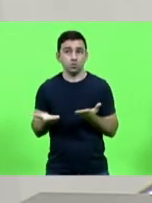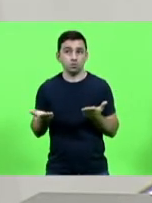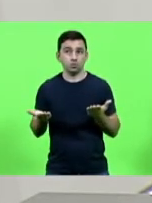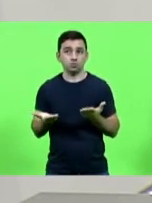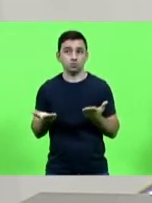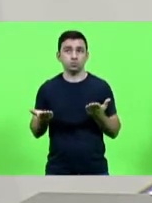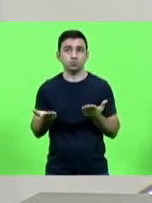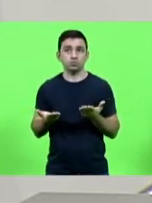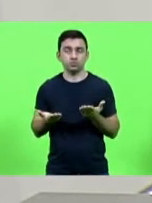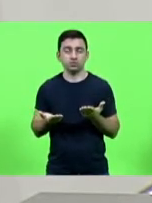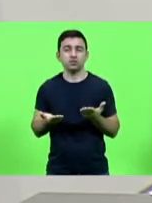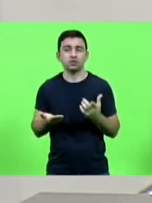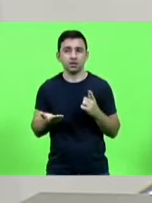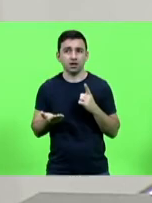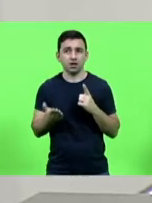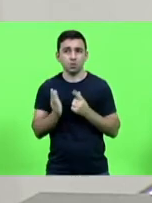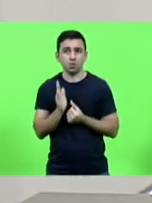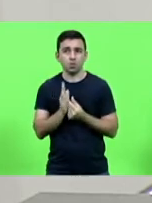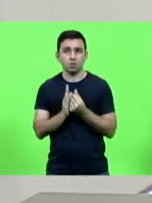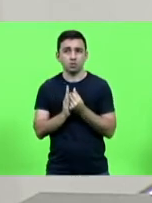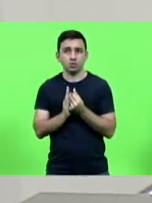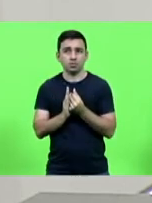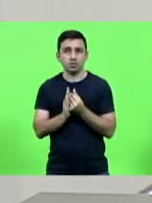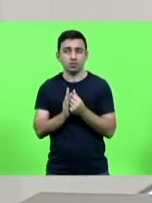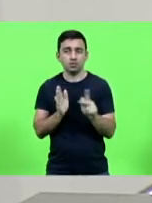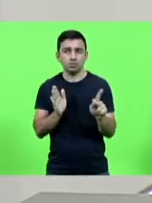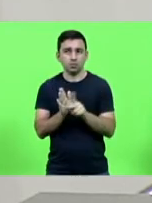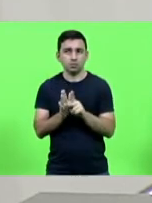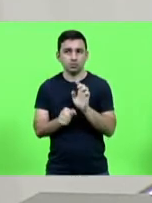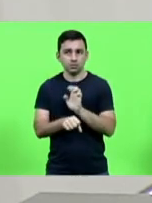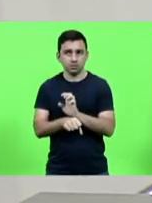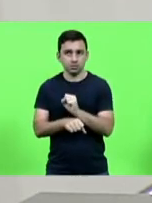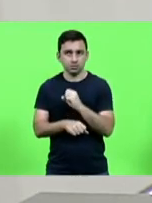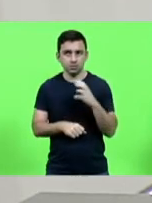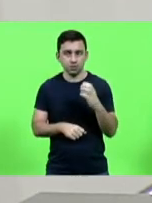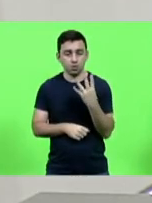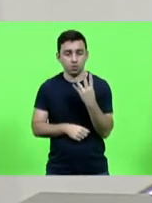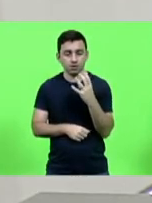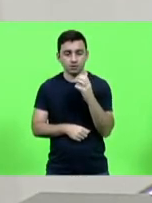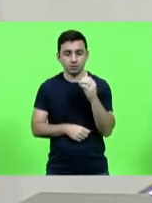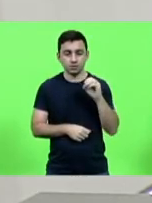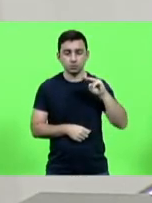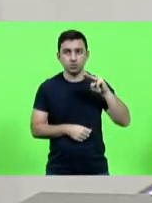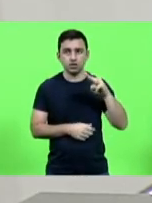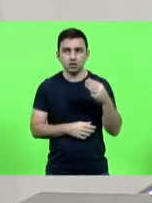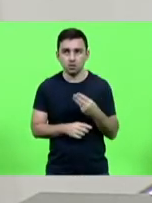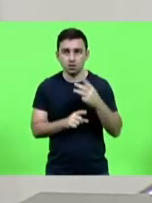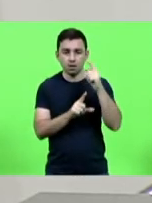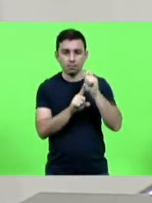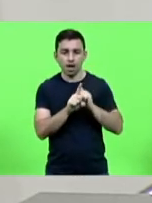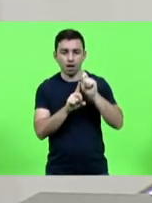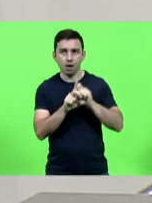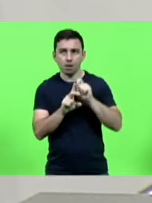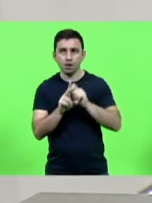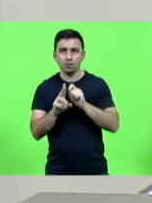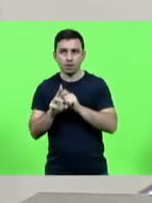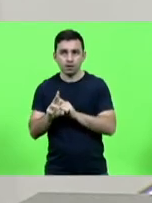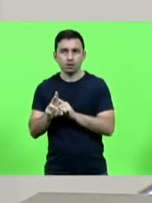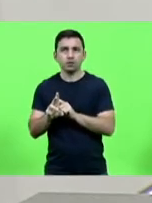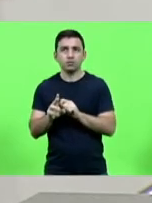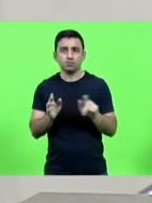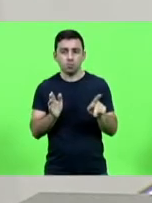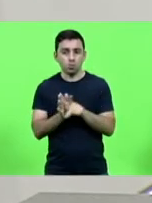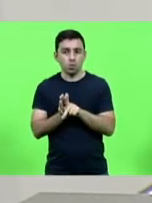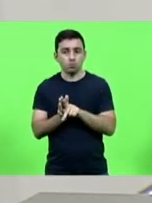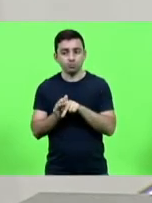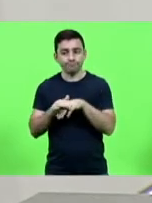orçamento do estado 400 milhões por mês deputado Berlano para do caixa